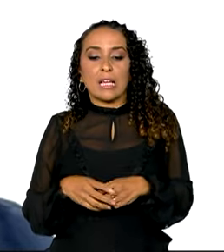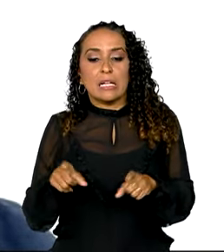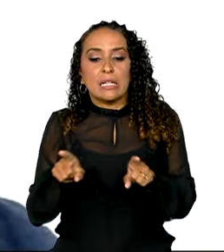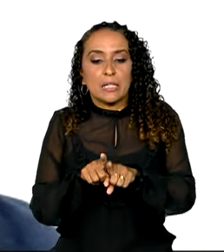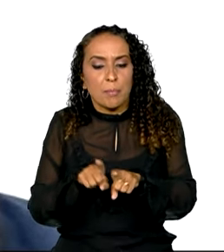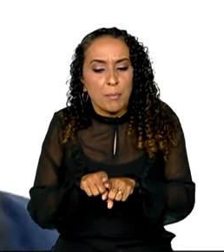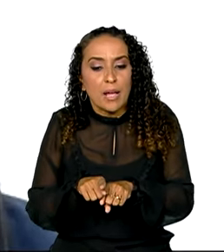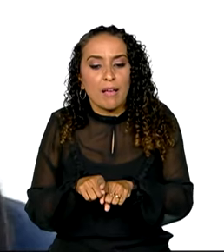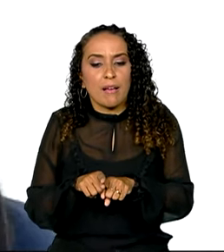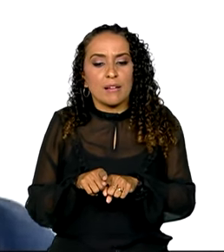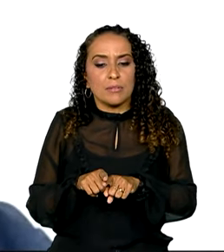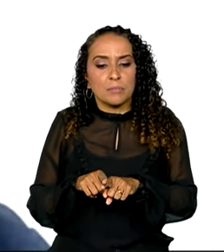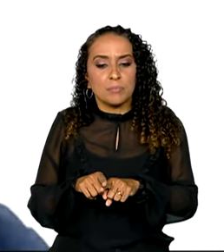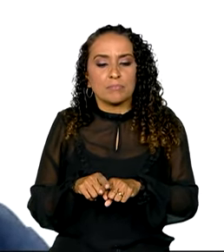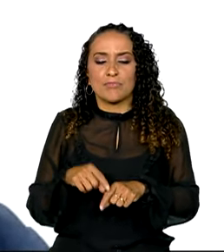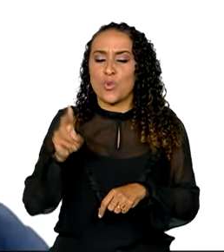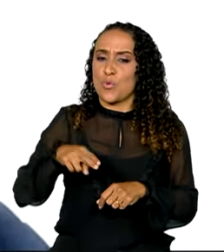pouco só pela condição financeira, você jamais chega a isso.